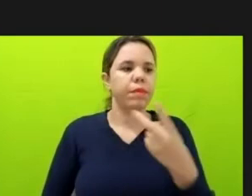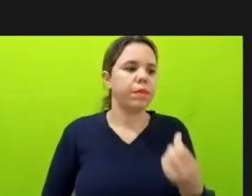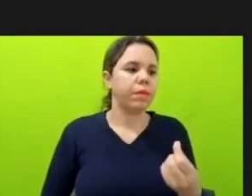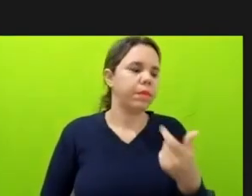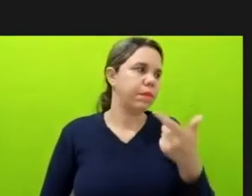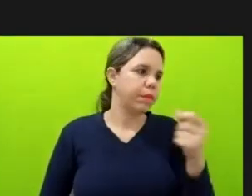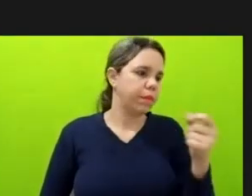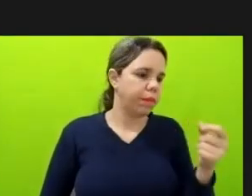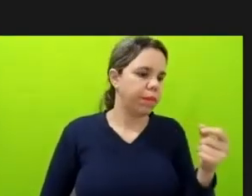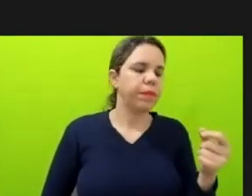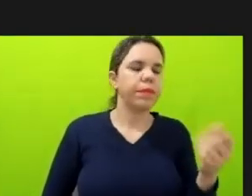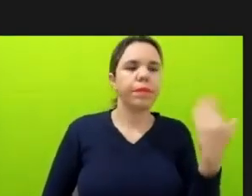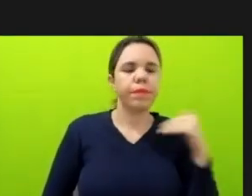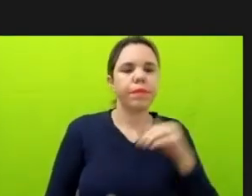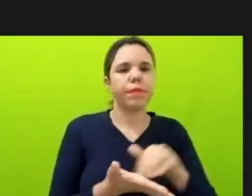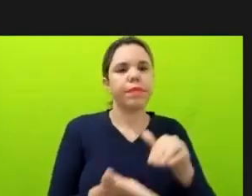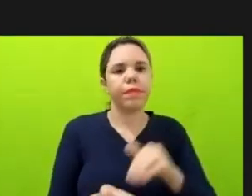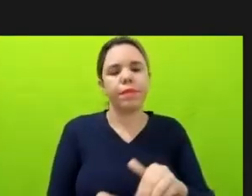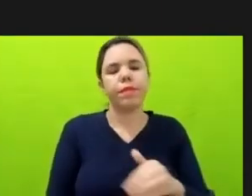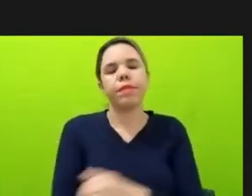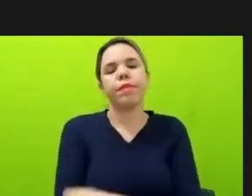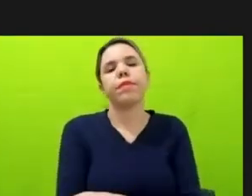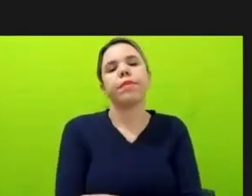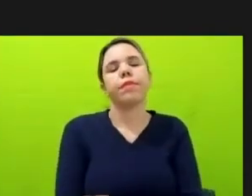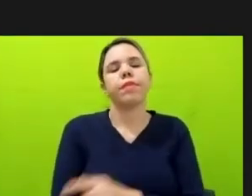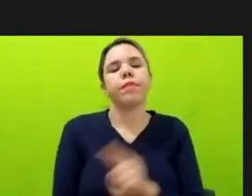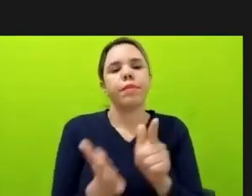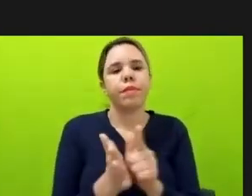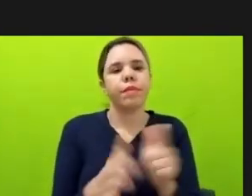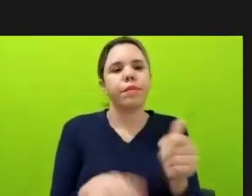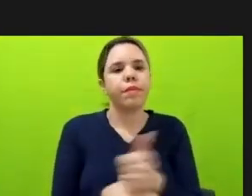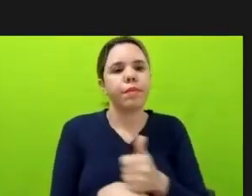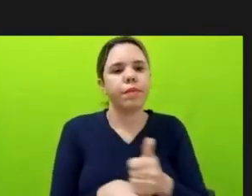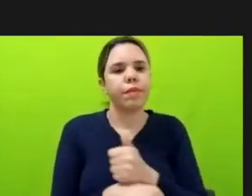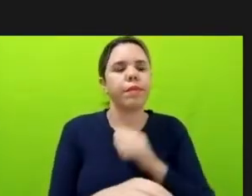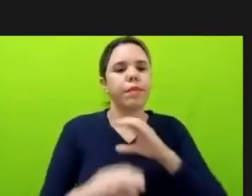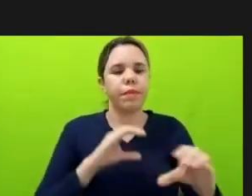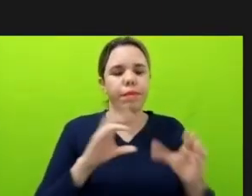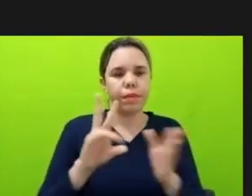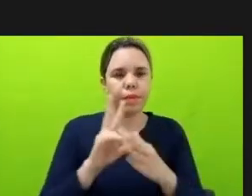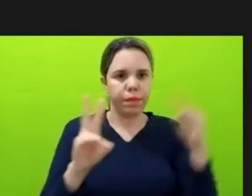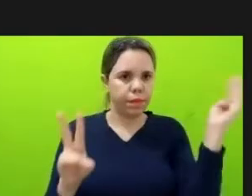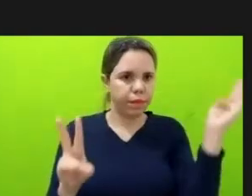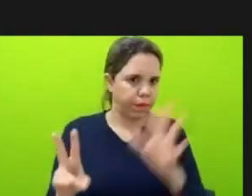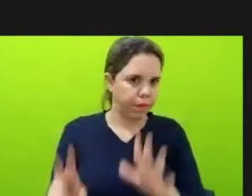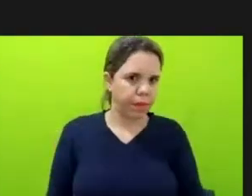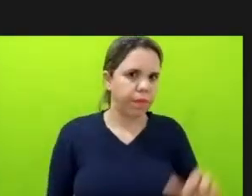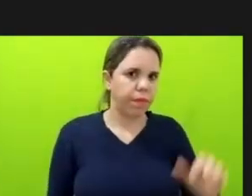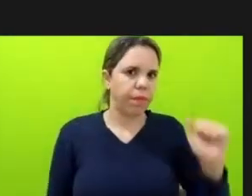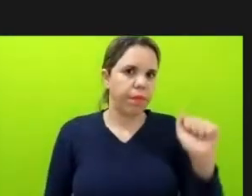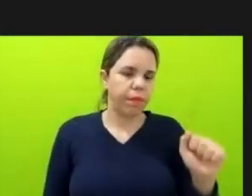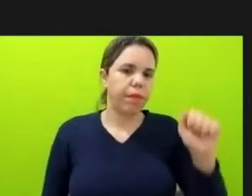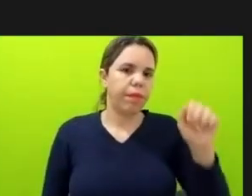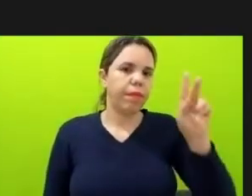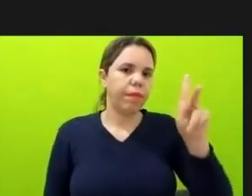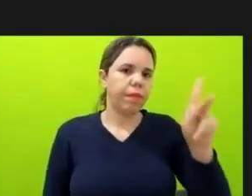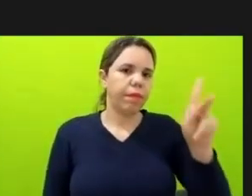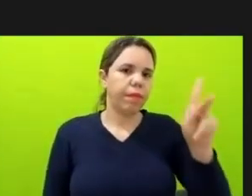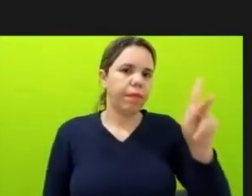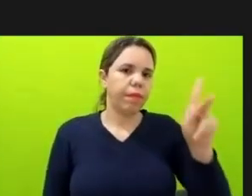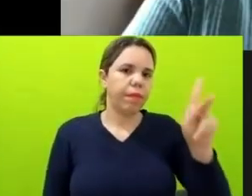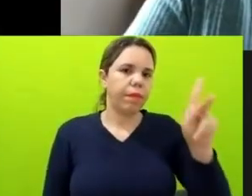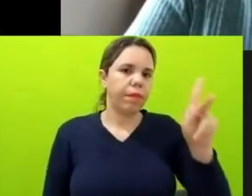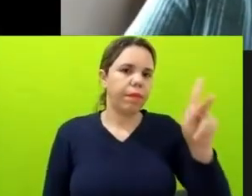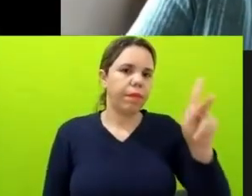de imprensa da Articulação dos Povos Indígenas do Brasil, da PIB, que é a maior organização indígena de movimento